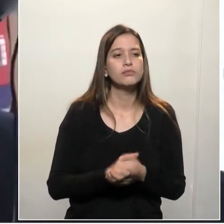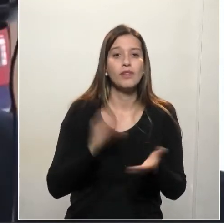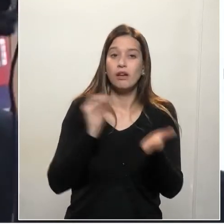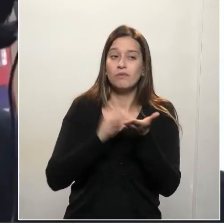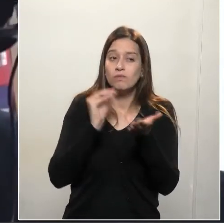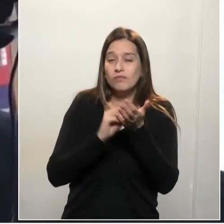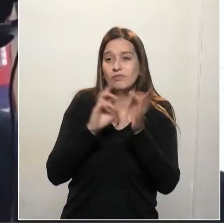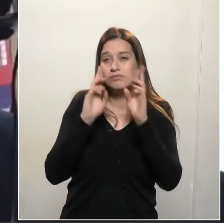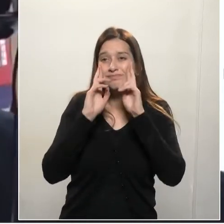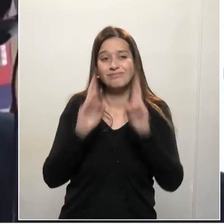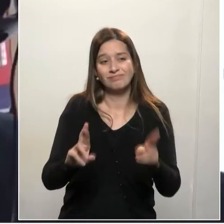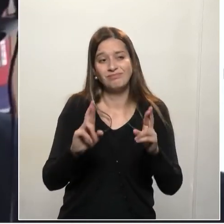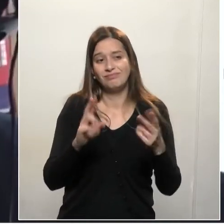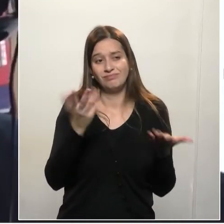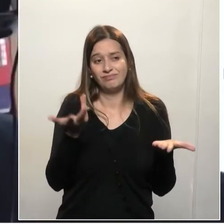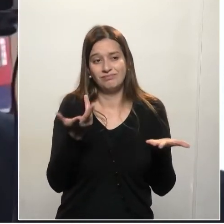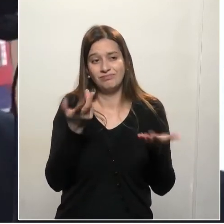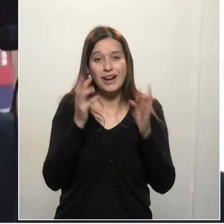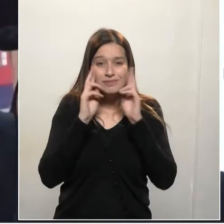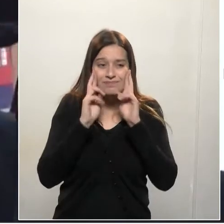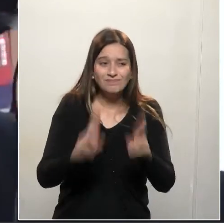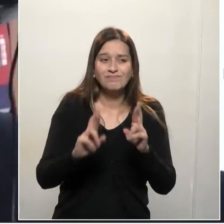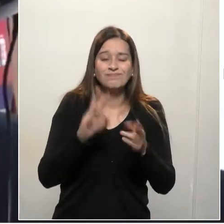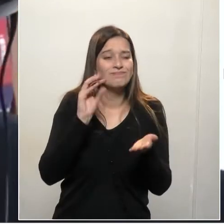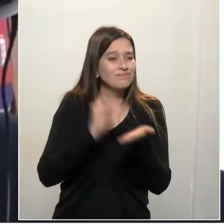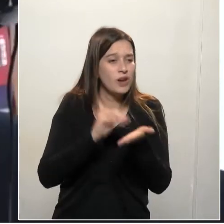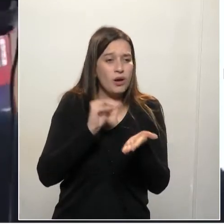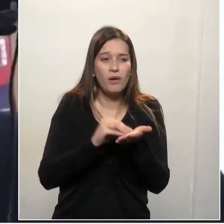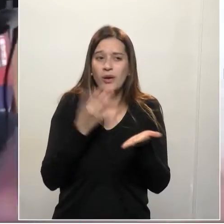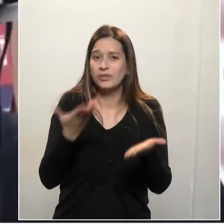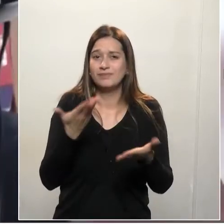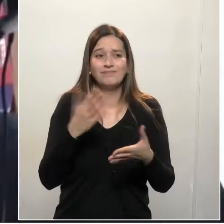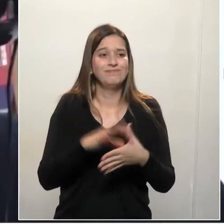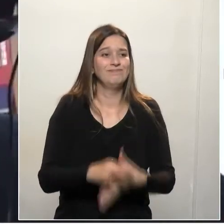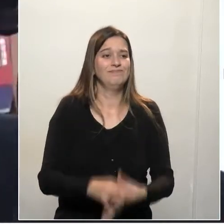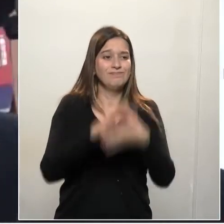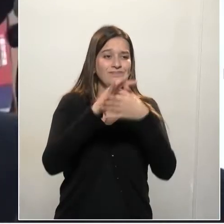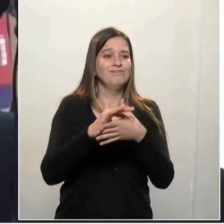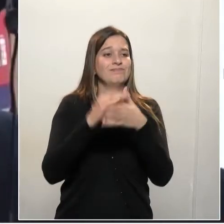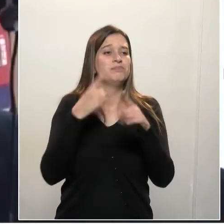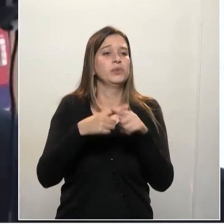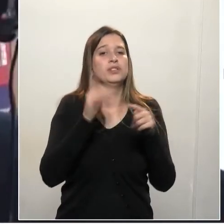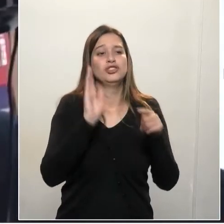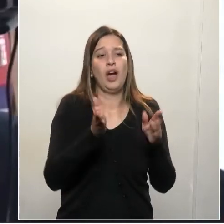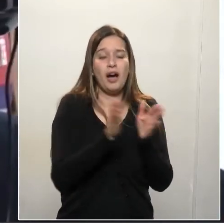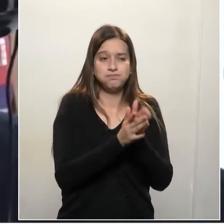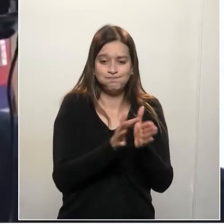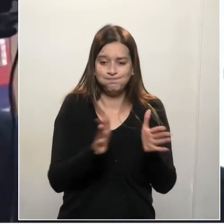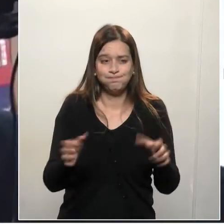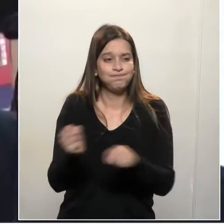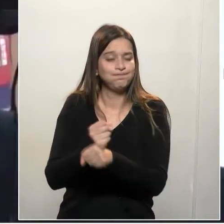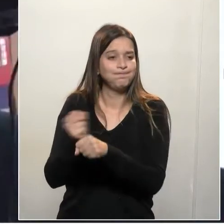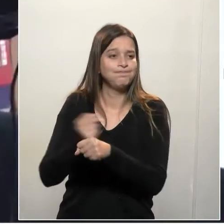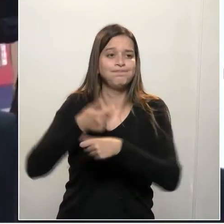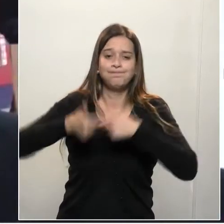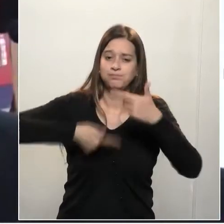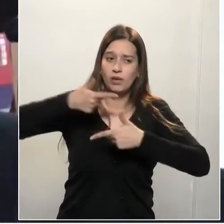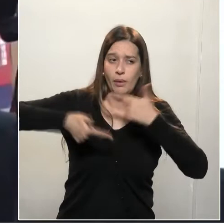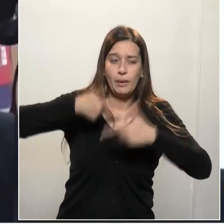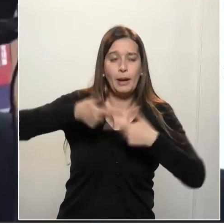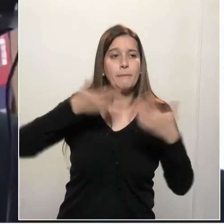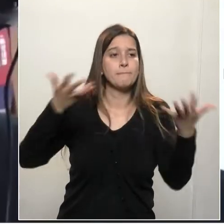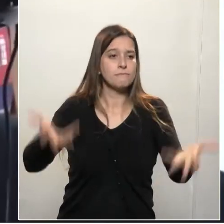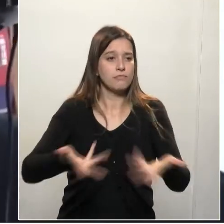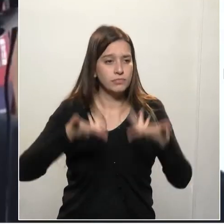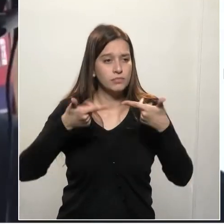essas pessoas, esses líderes que vêm prestando um serviço ao longo dos anos extraordinário. Nesse momento de